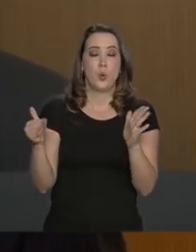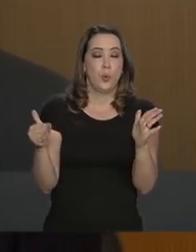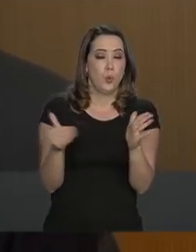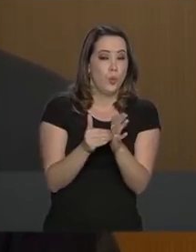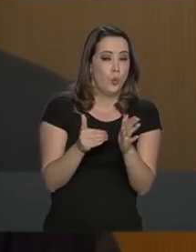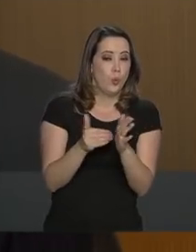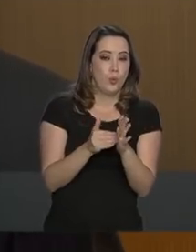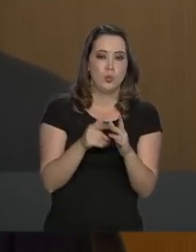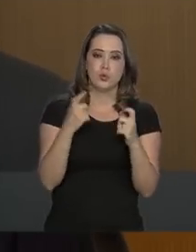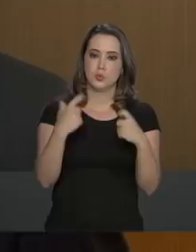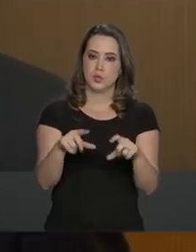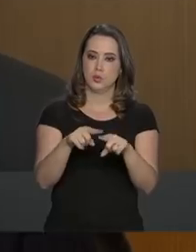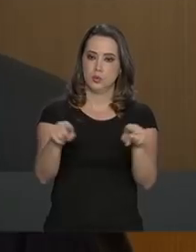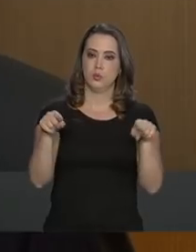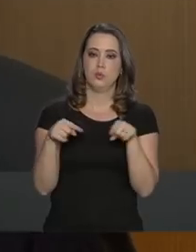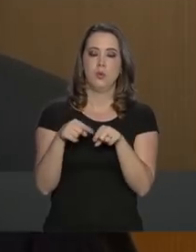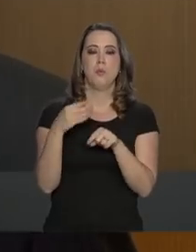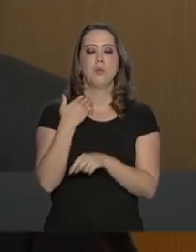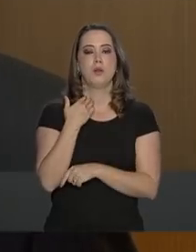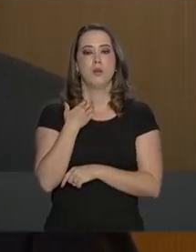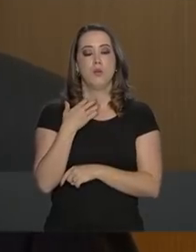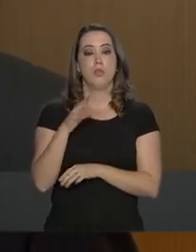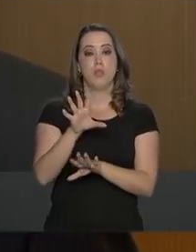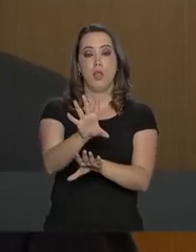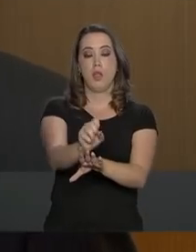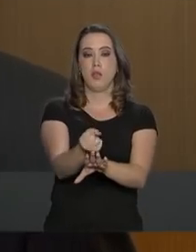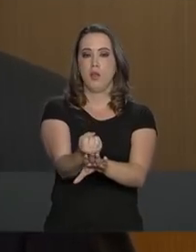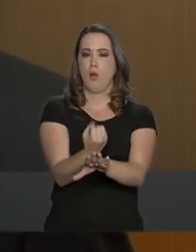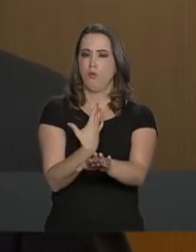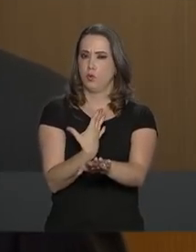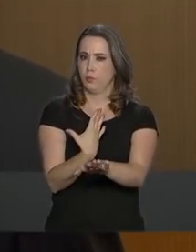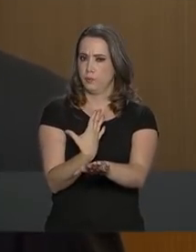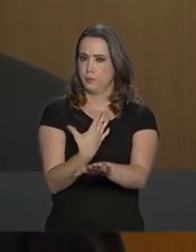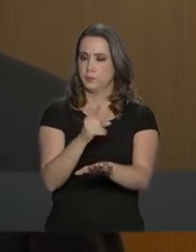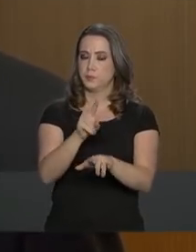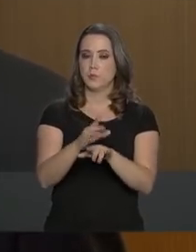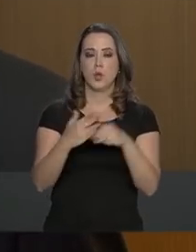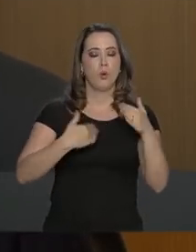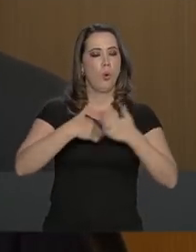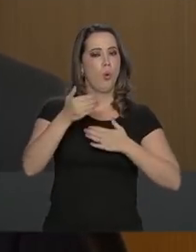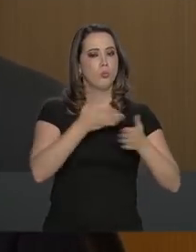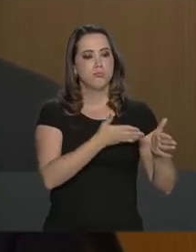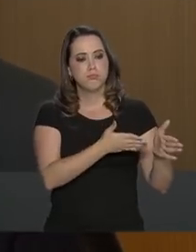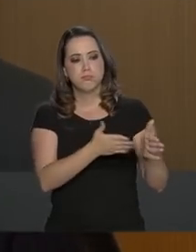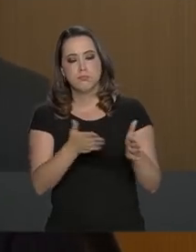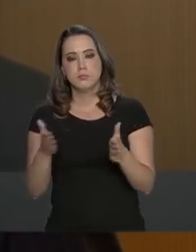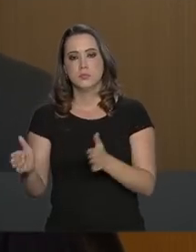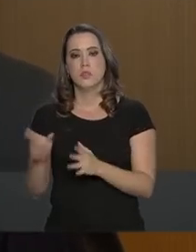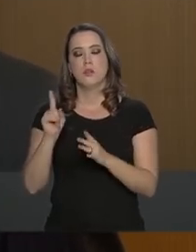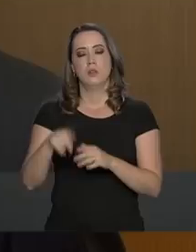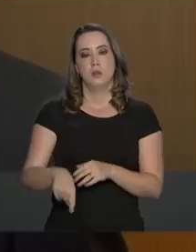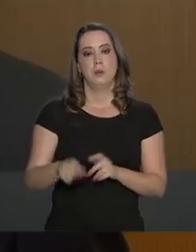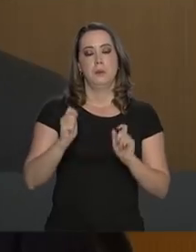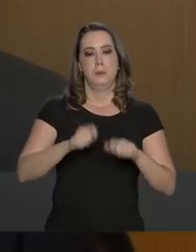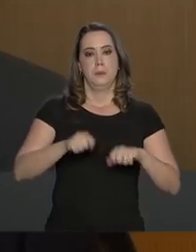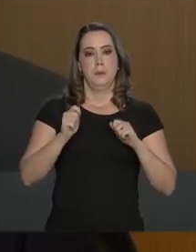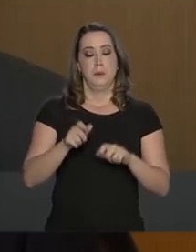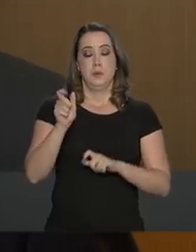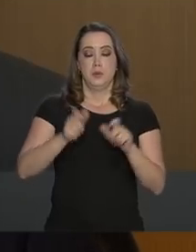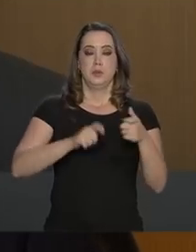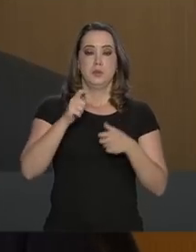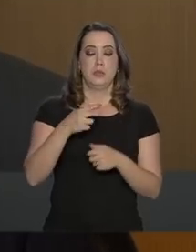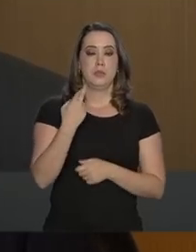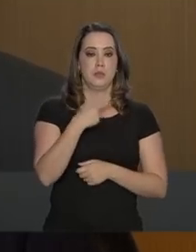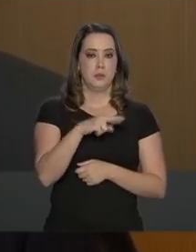instância dentro da instituição financeira, você tem a ouvidoria da instituição financeira. Em qualquer momento, é facultado ao cliente